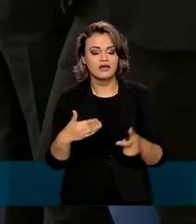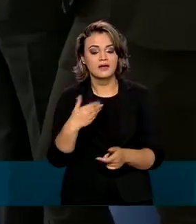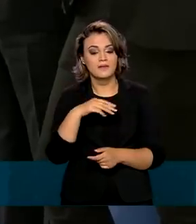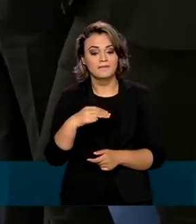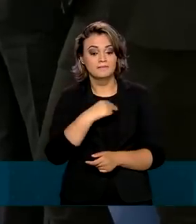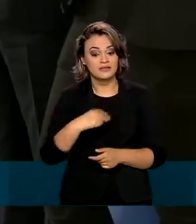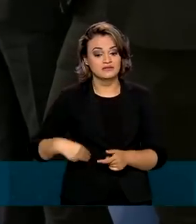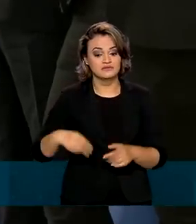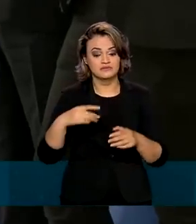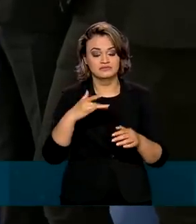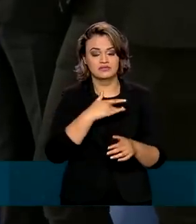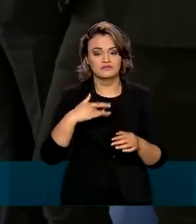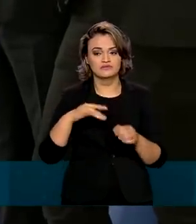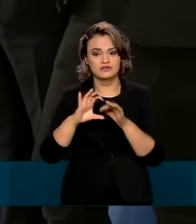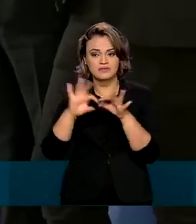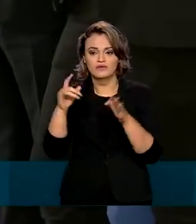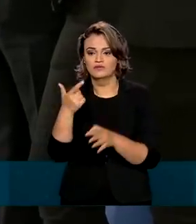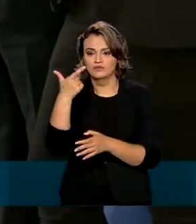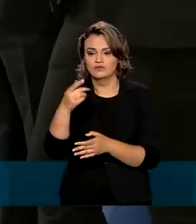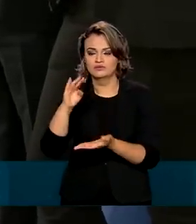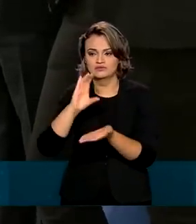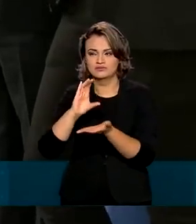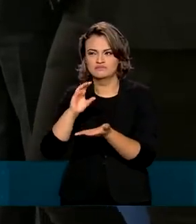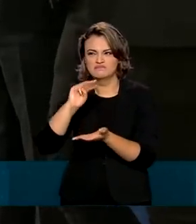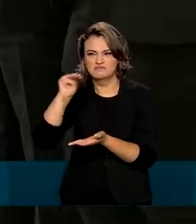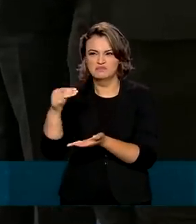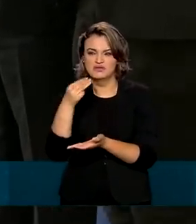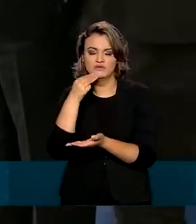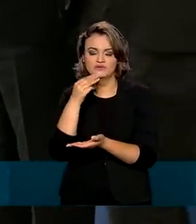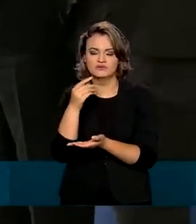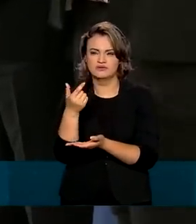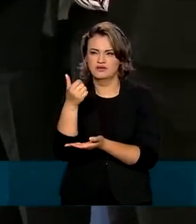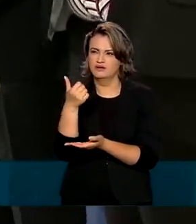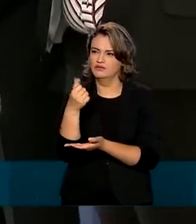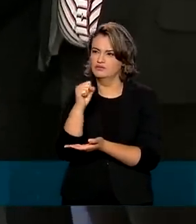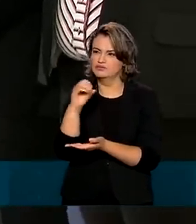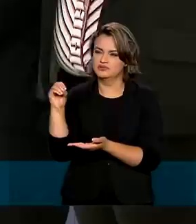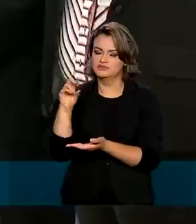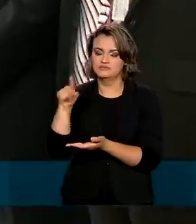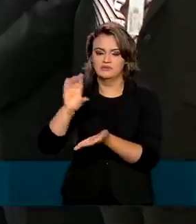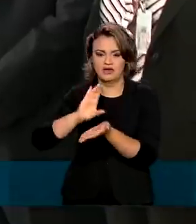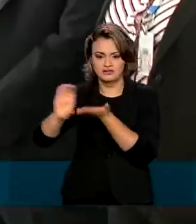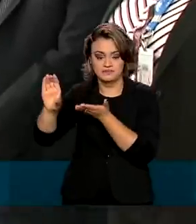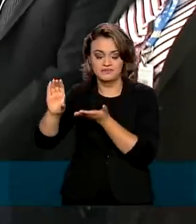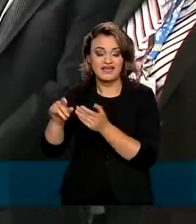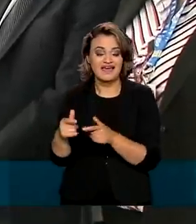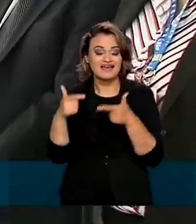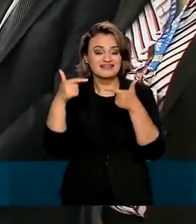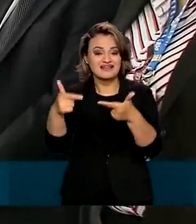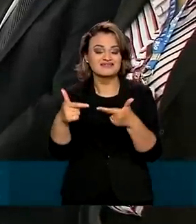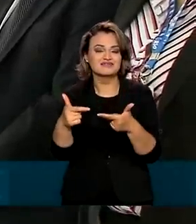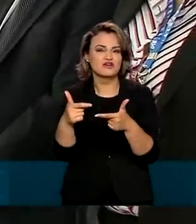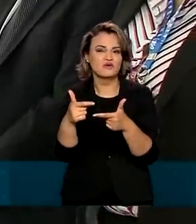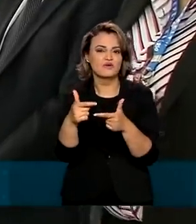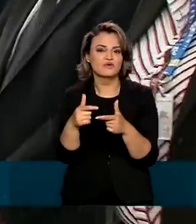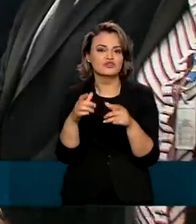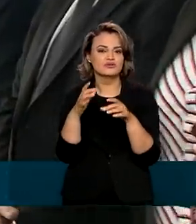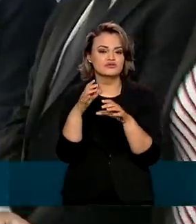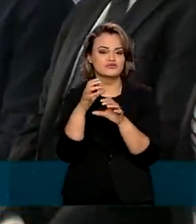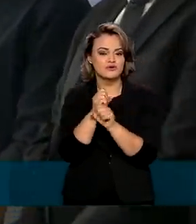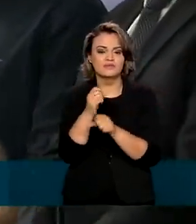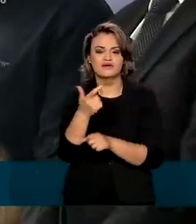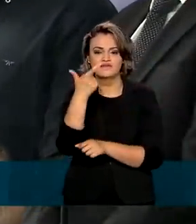liberou mais 2 milhões e 800 mil reais. Só esse ano, o investimento, a iniciativa, é de quase 23